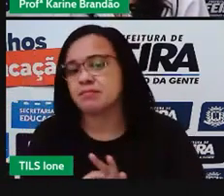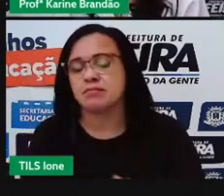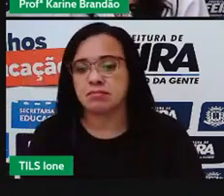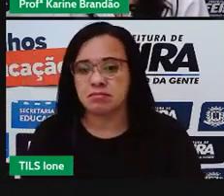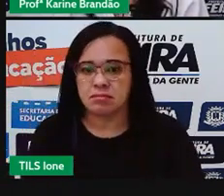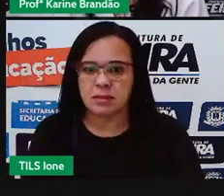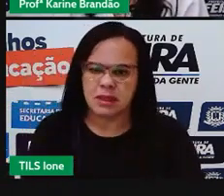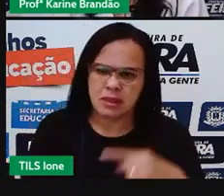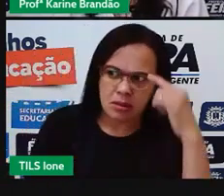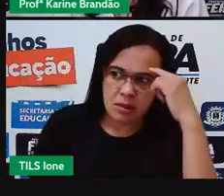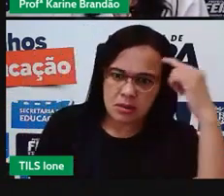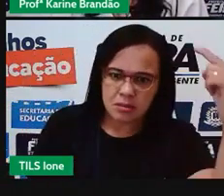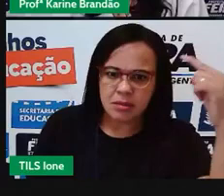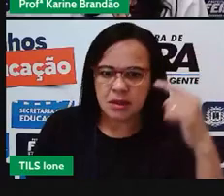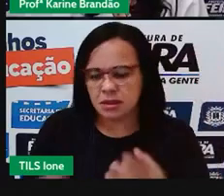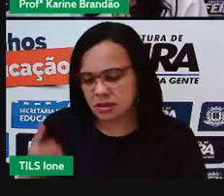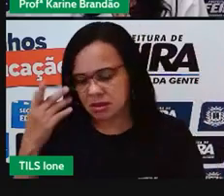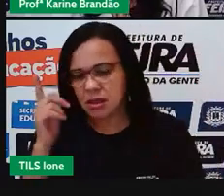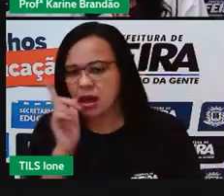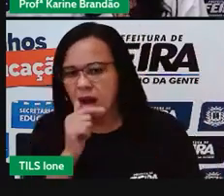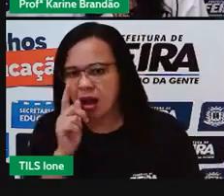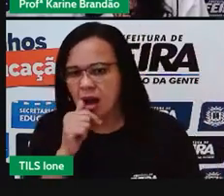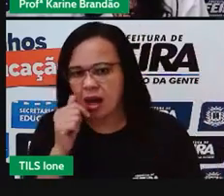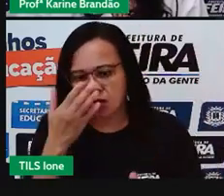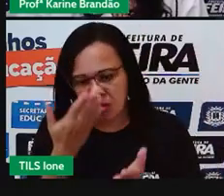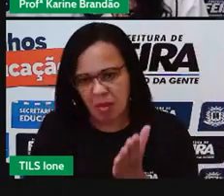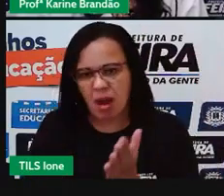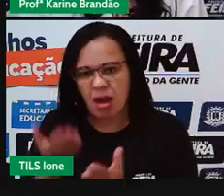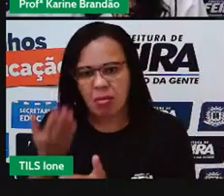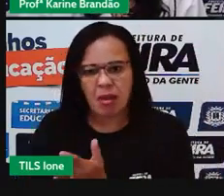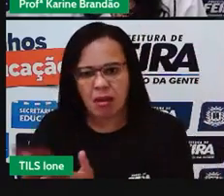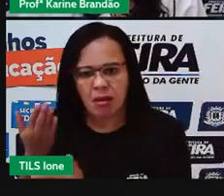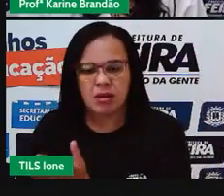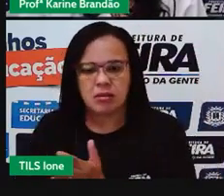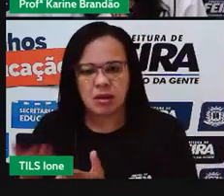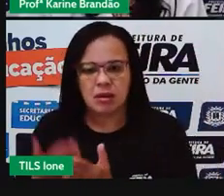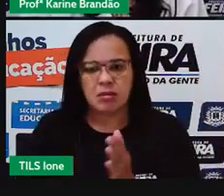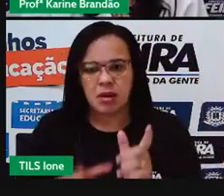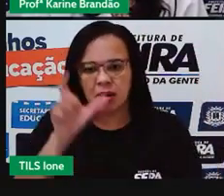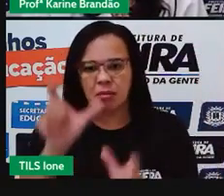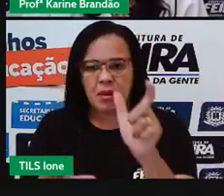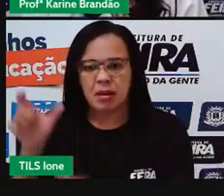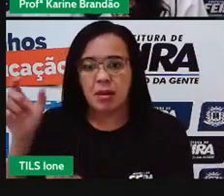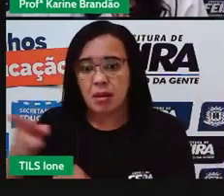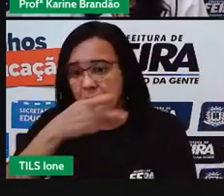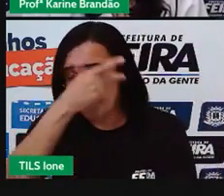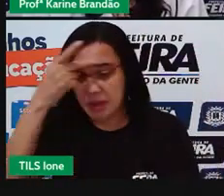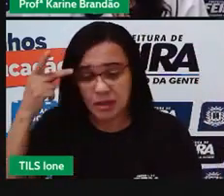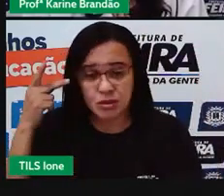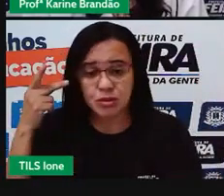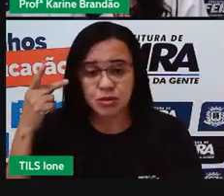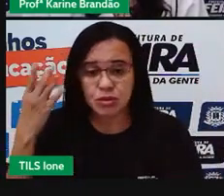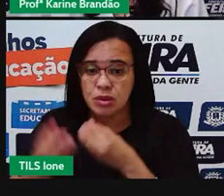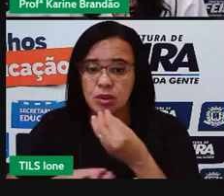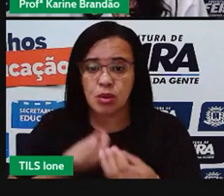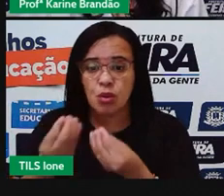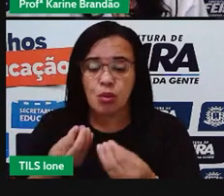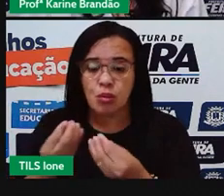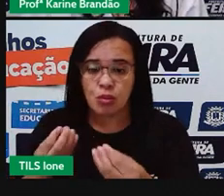média por pessoa no Brasil, a gente tem que é 2.027